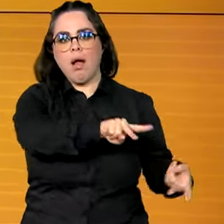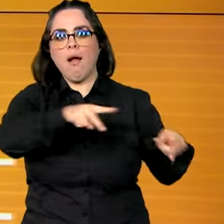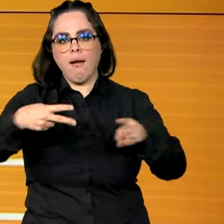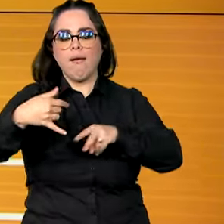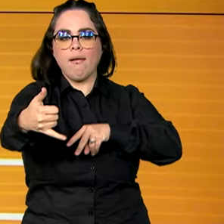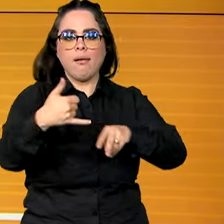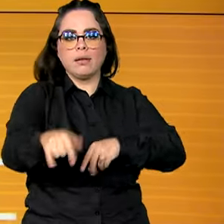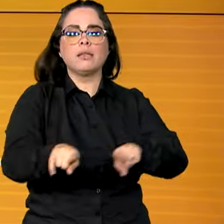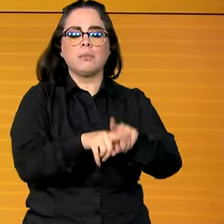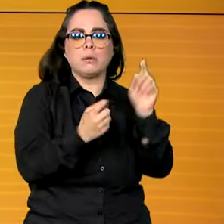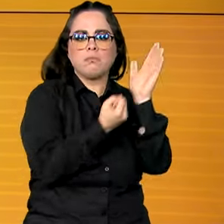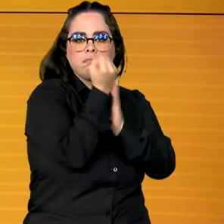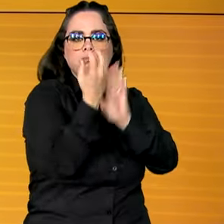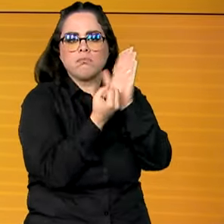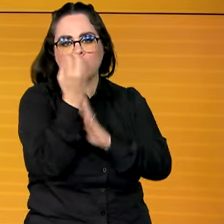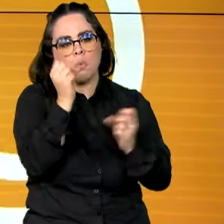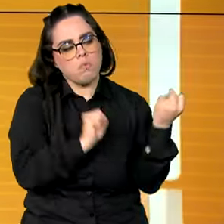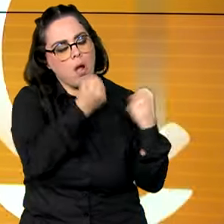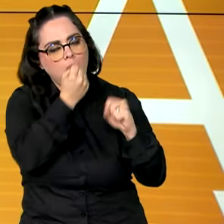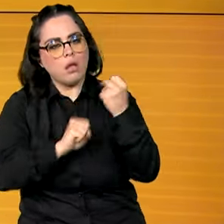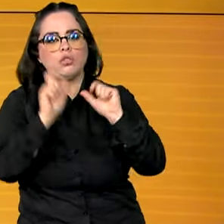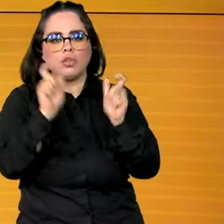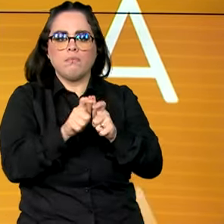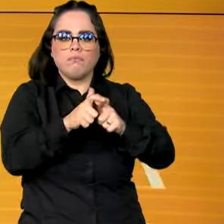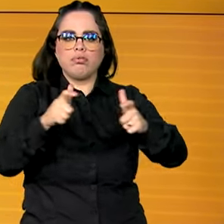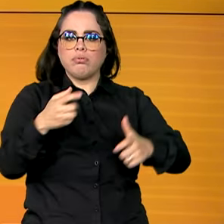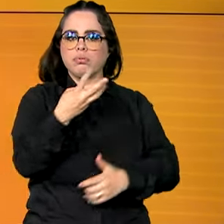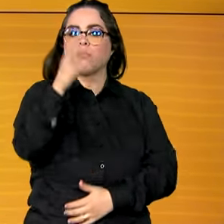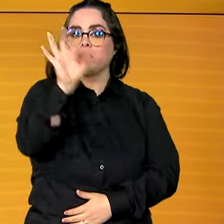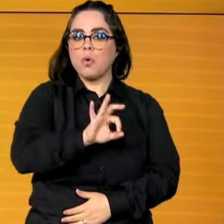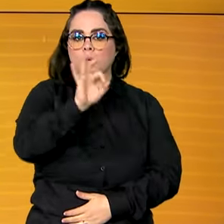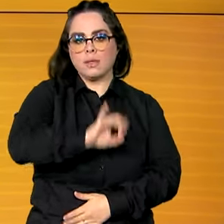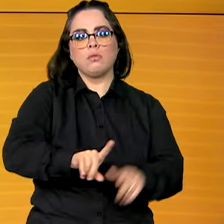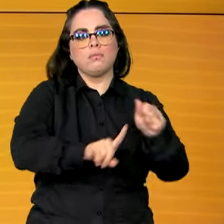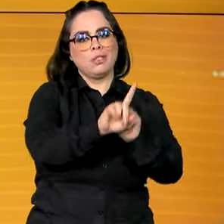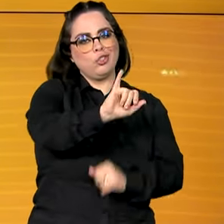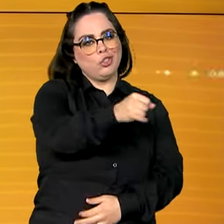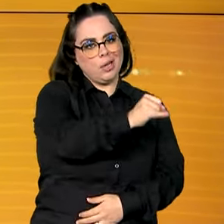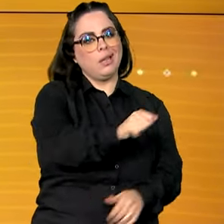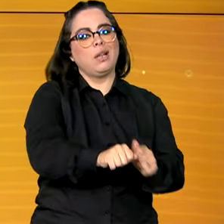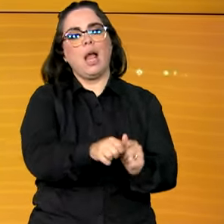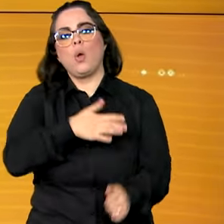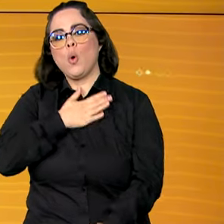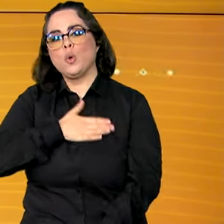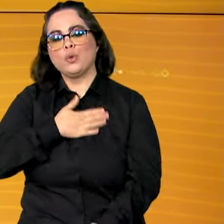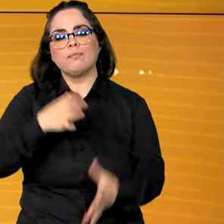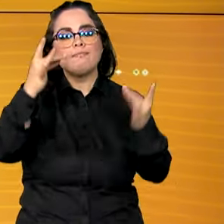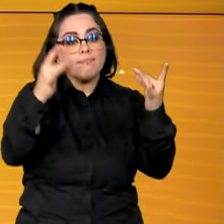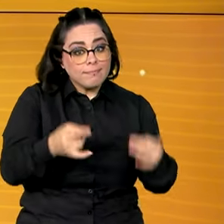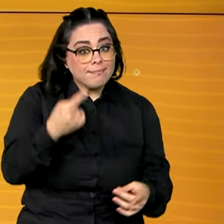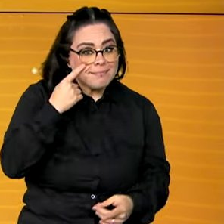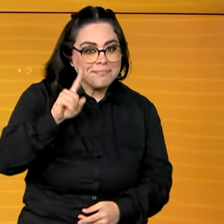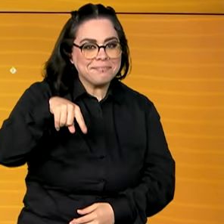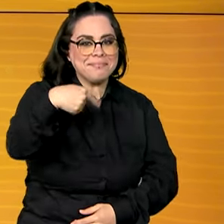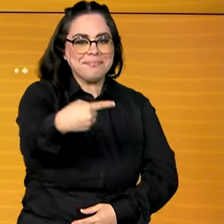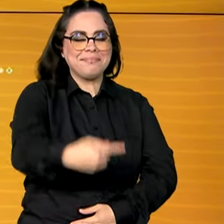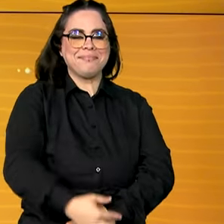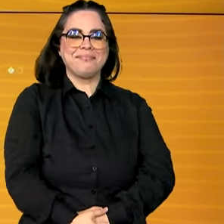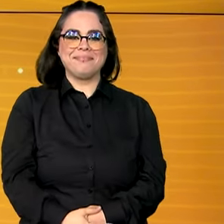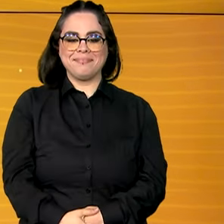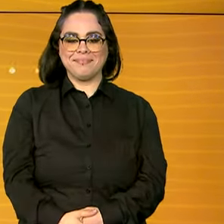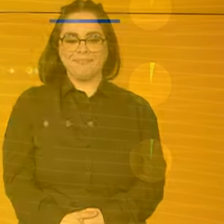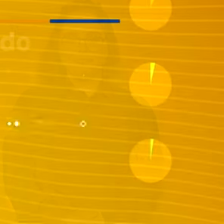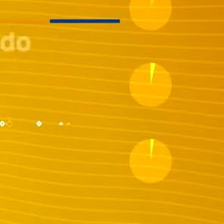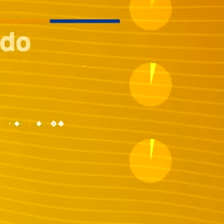E a produção industrial segue aquecida e já cresceu 3% entre janeiro e agosto deste ano. Os detalhes você confere já já.